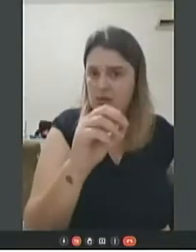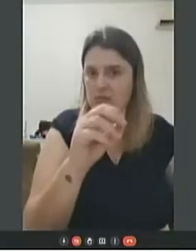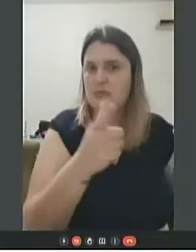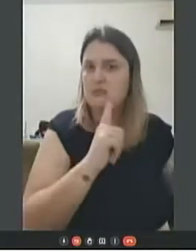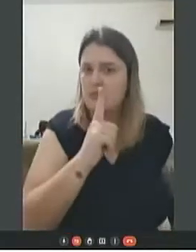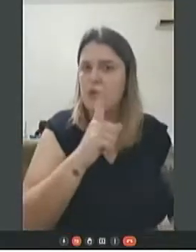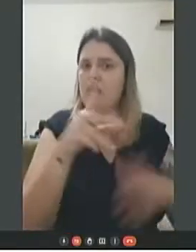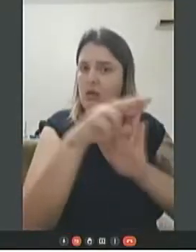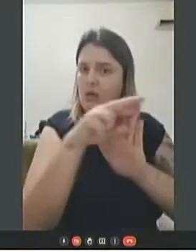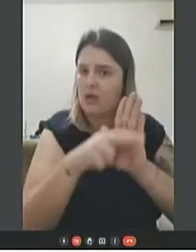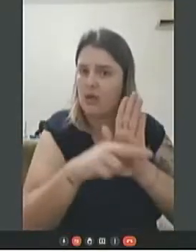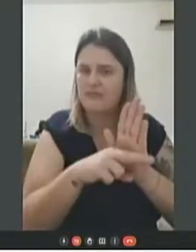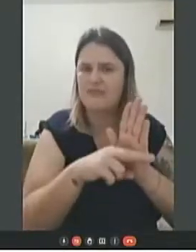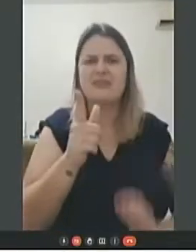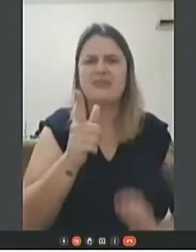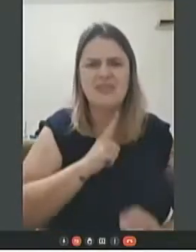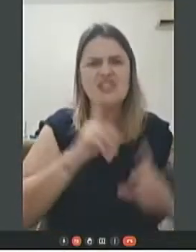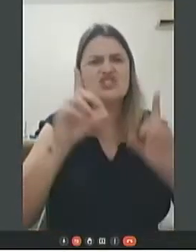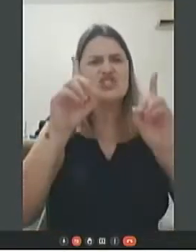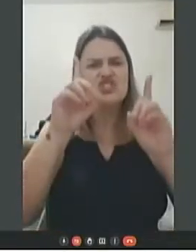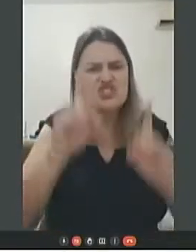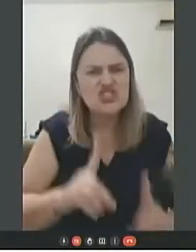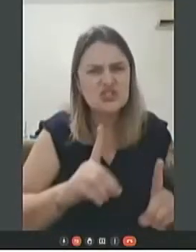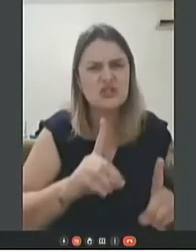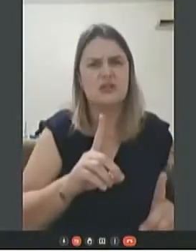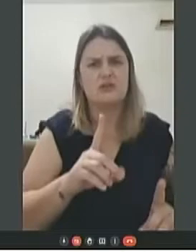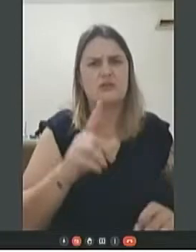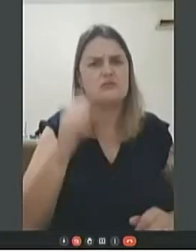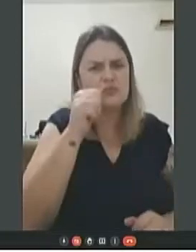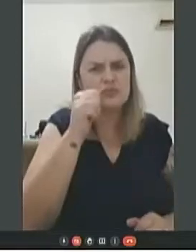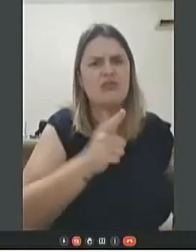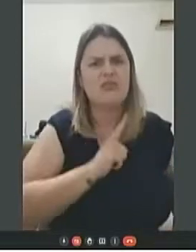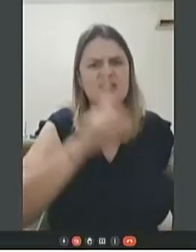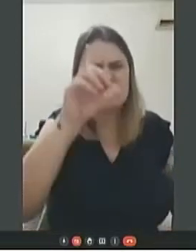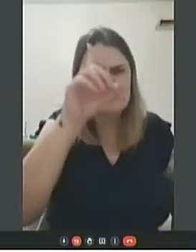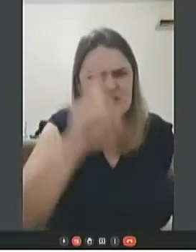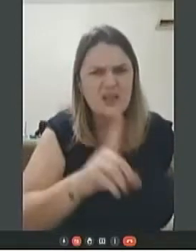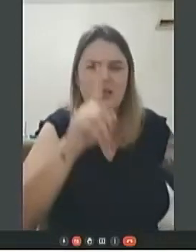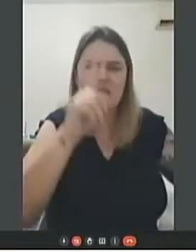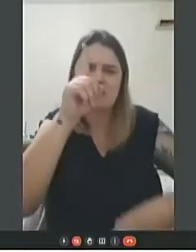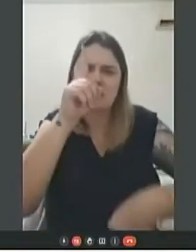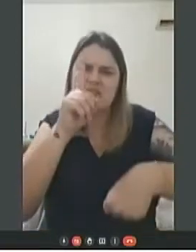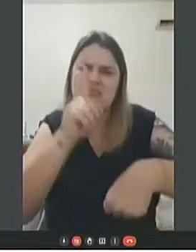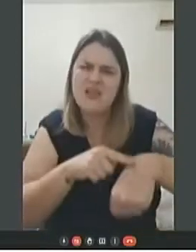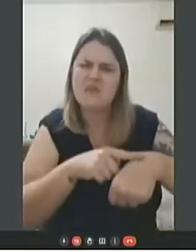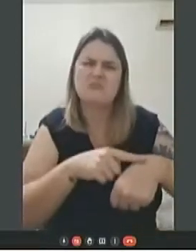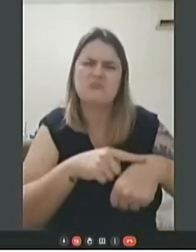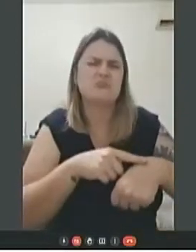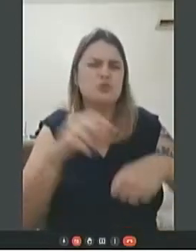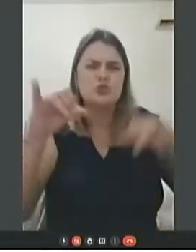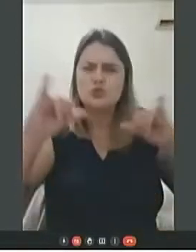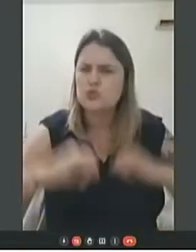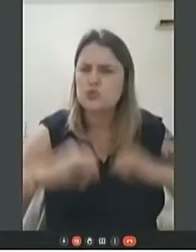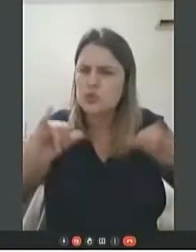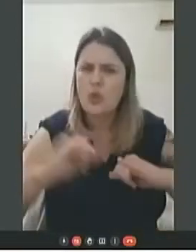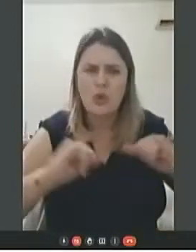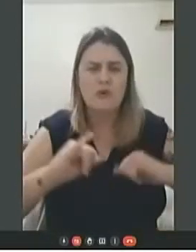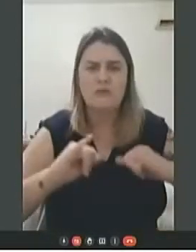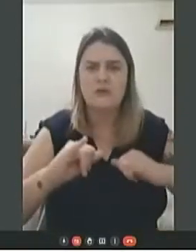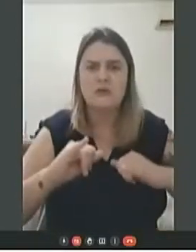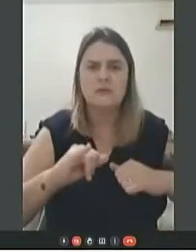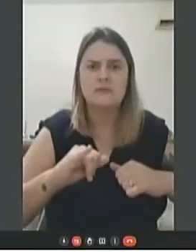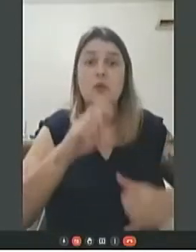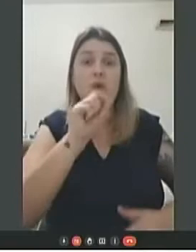É um direito nosso e mesmo assim é questionado mesmo num dos momentos mais delicados. O que essa